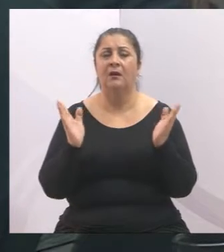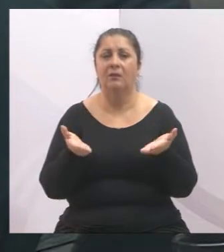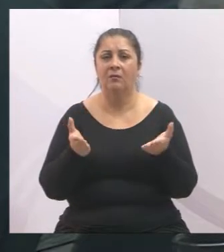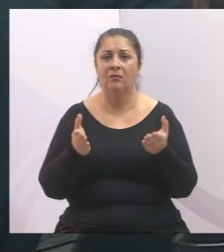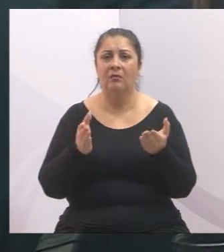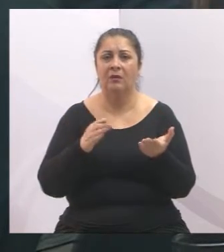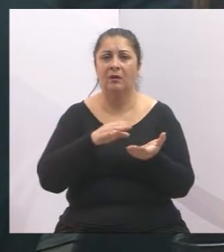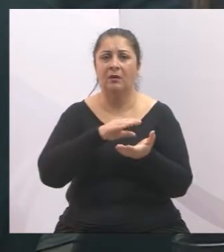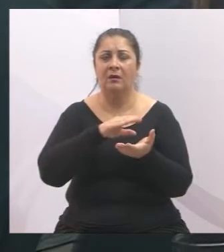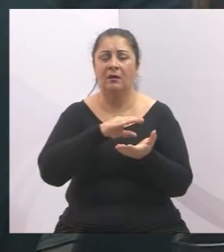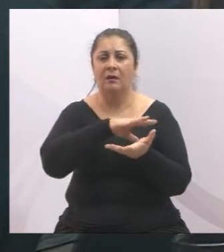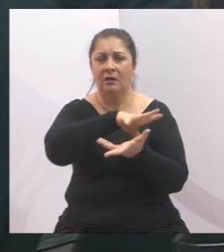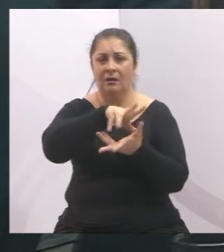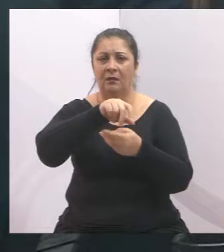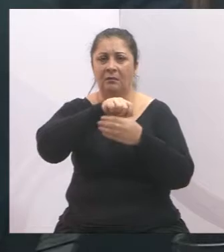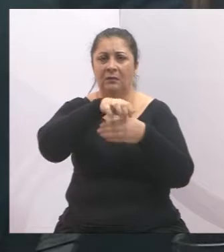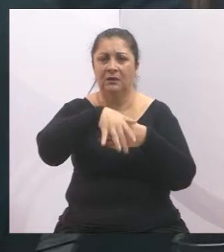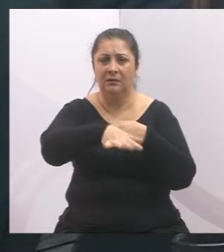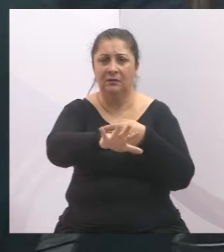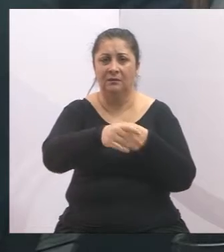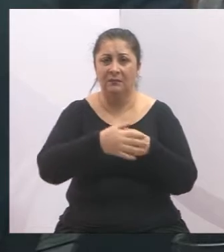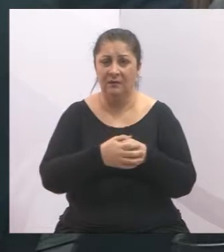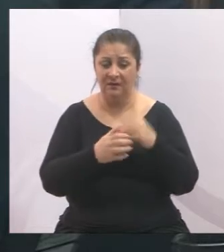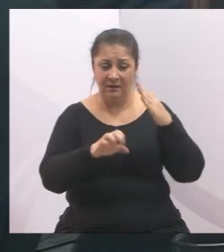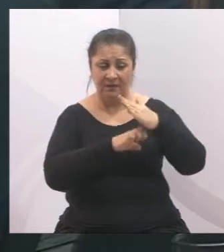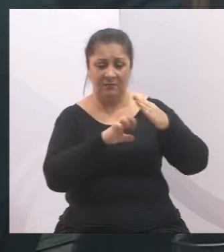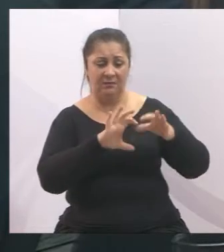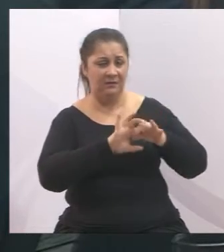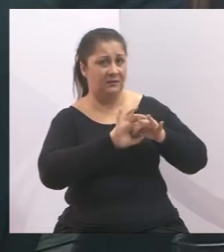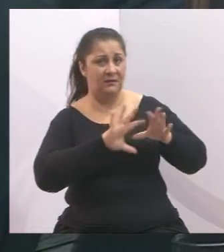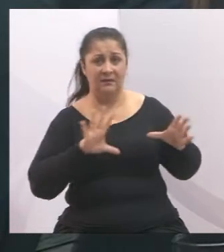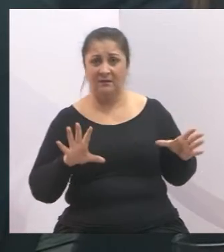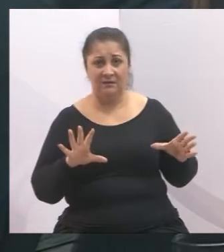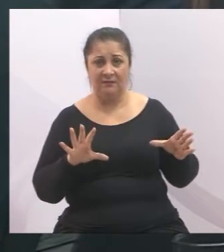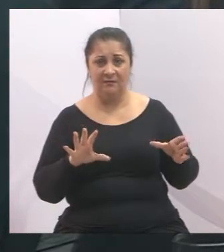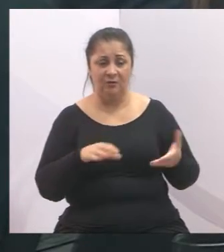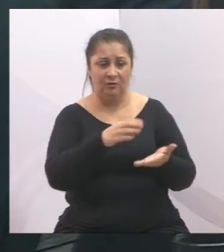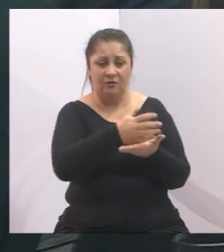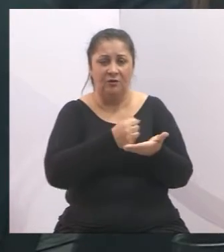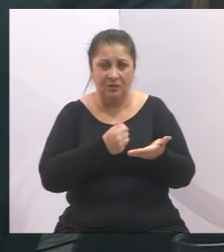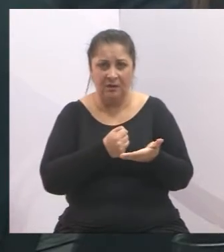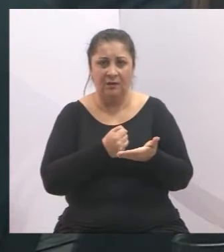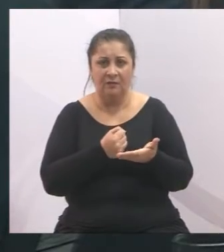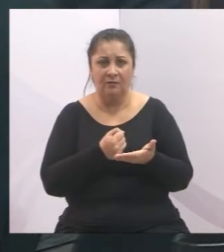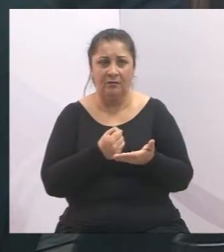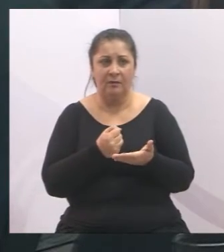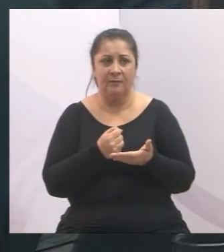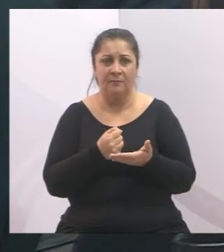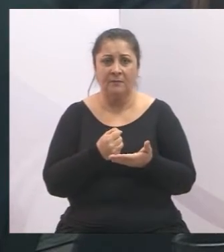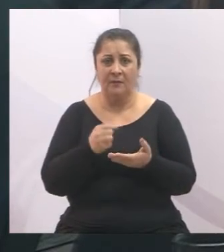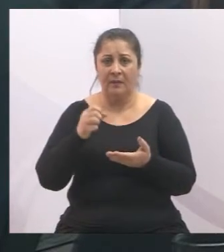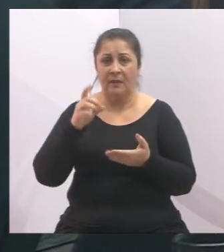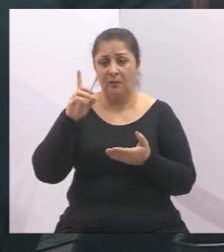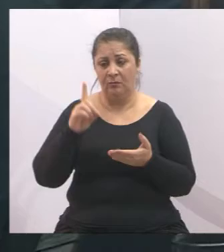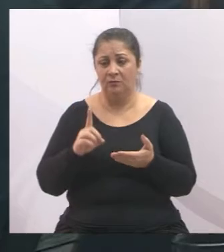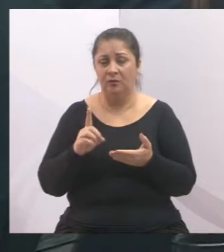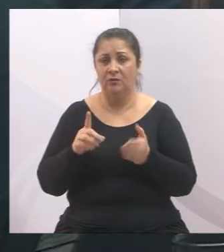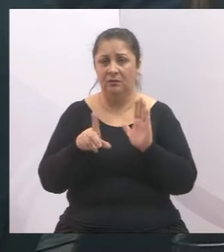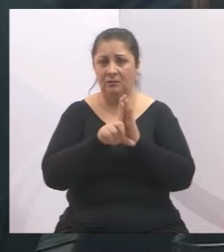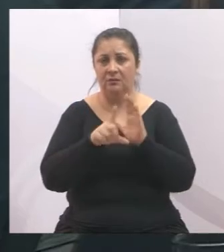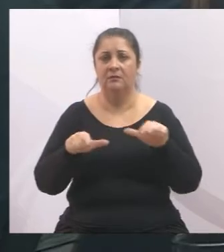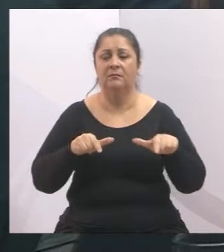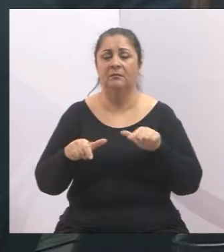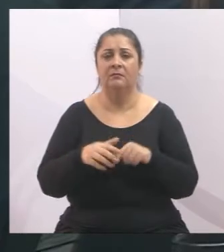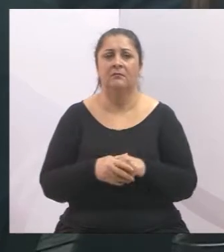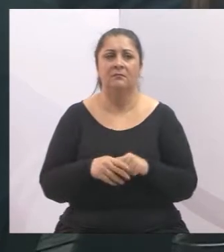inclusive isentas nesse período de recolher esse tributo, esse direito trabalhista, mas há no